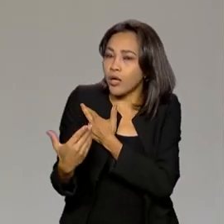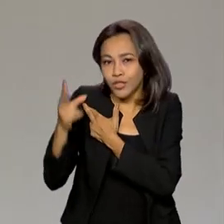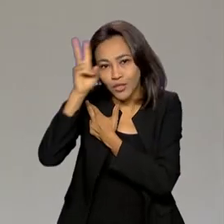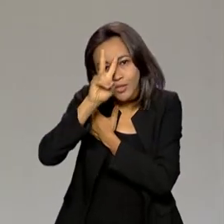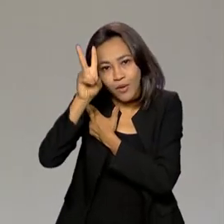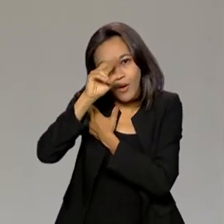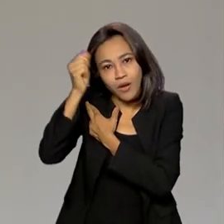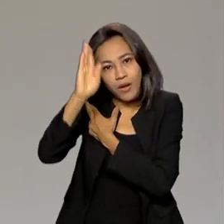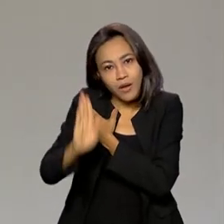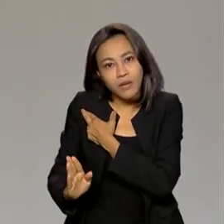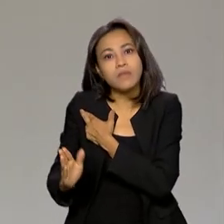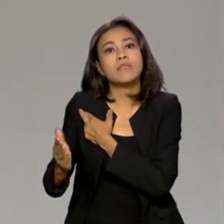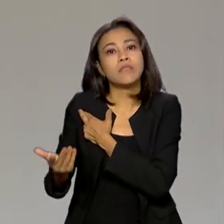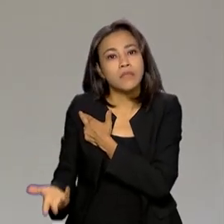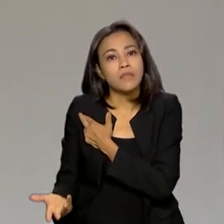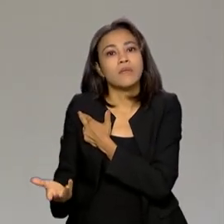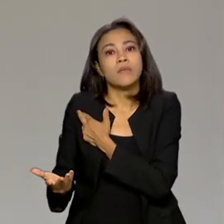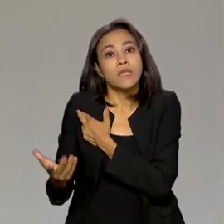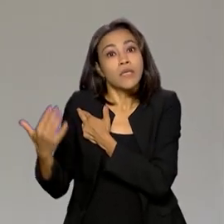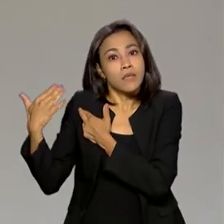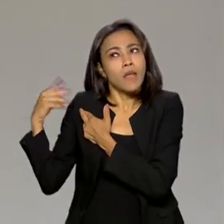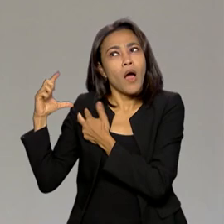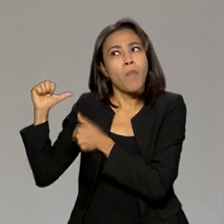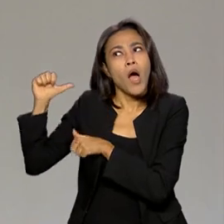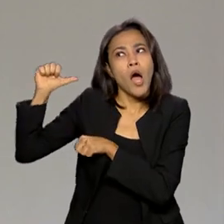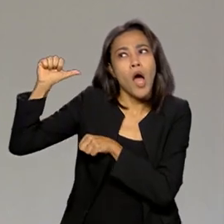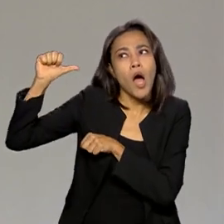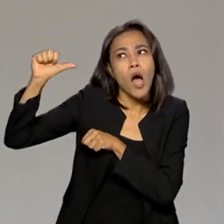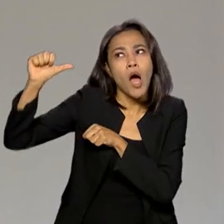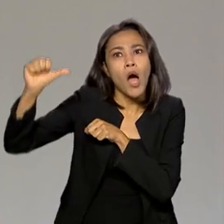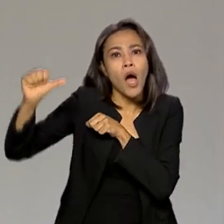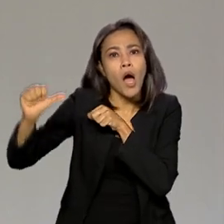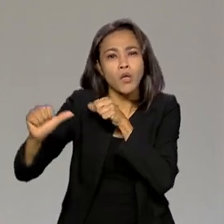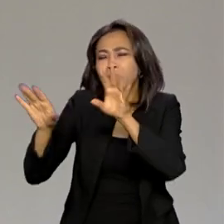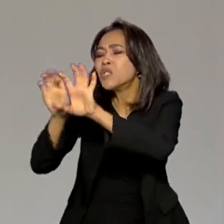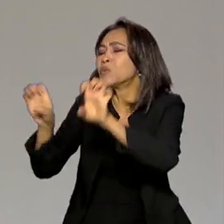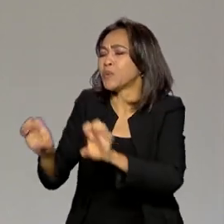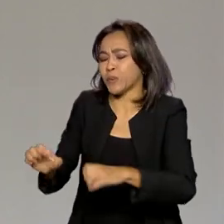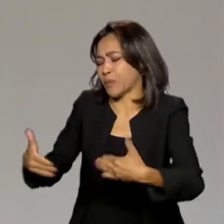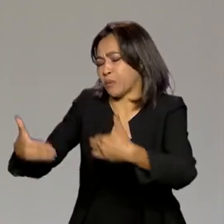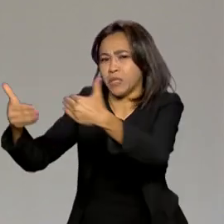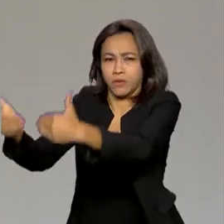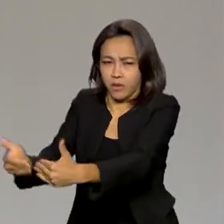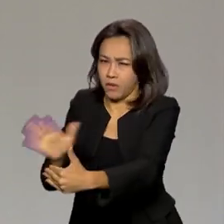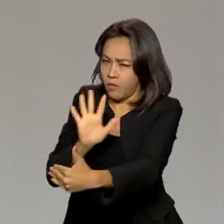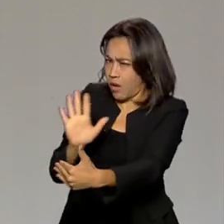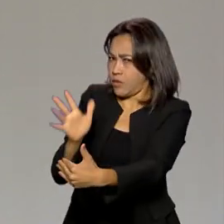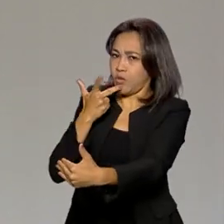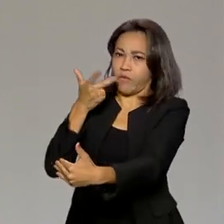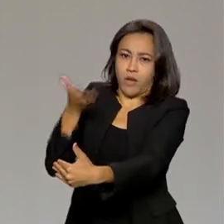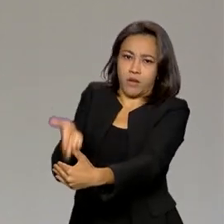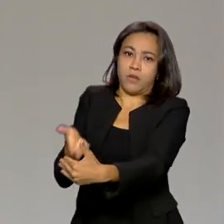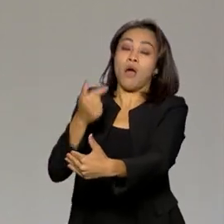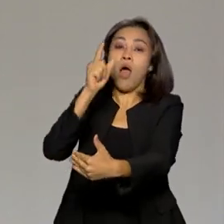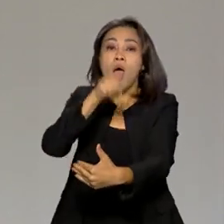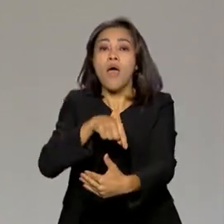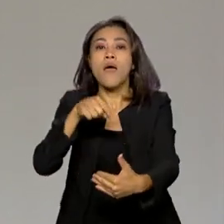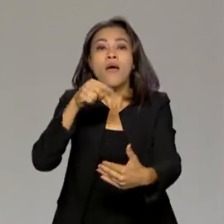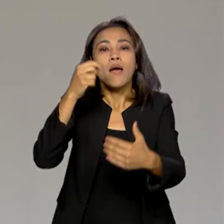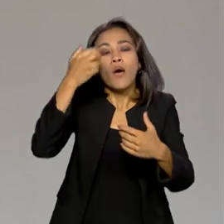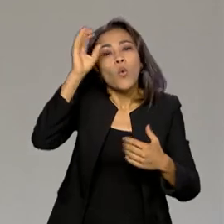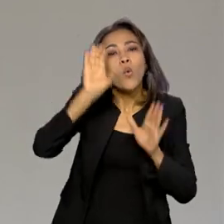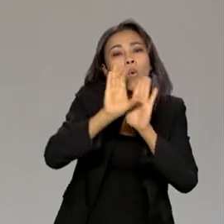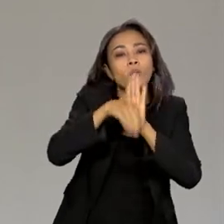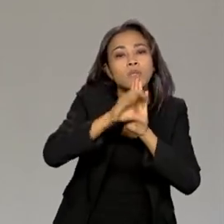é uma pasta também que passa por transformações. Não é uma pasta propriamente dita, o ministério, mas a ideia de trabalho mudou